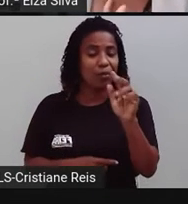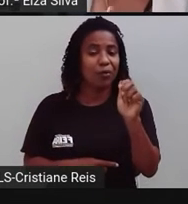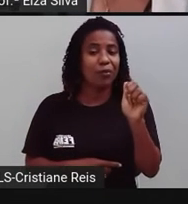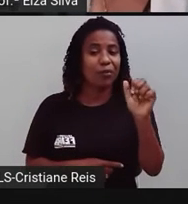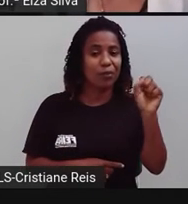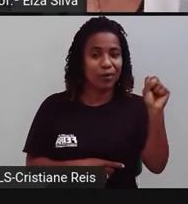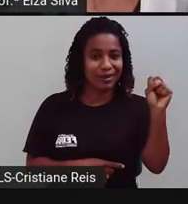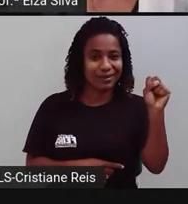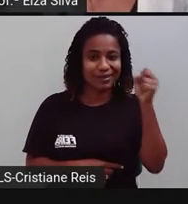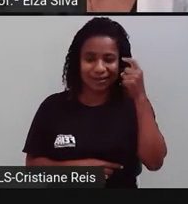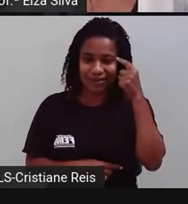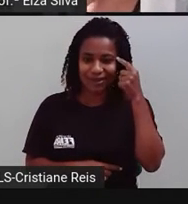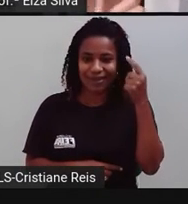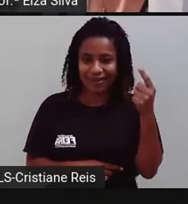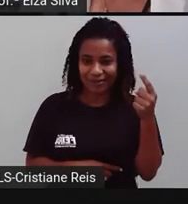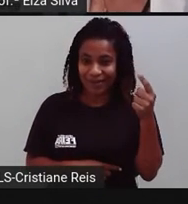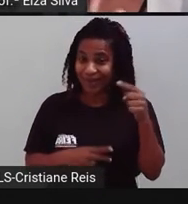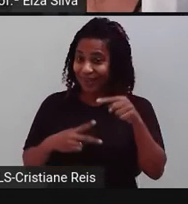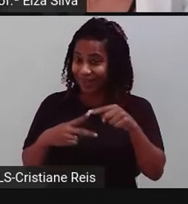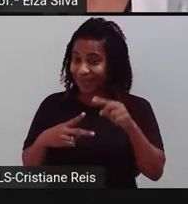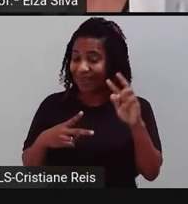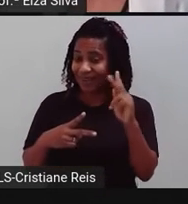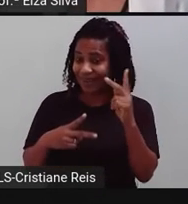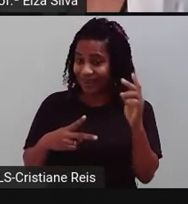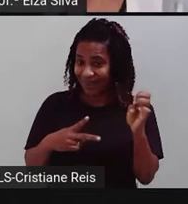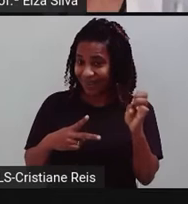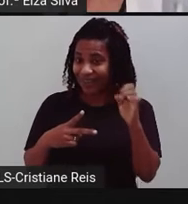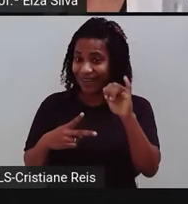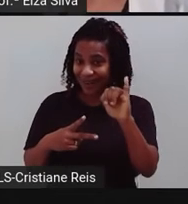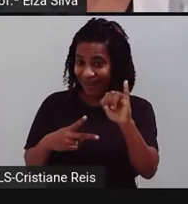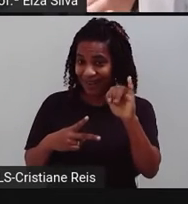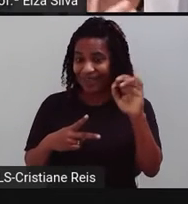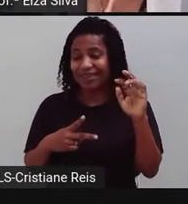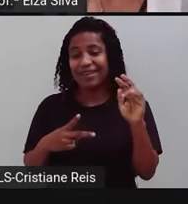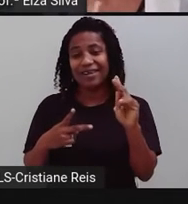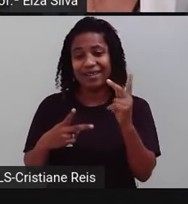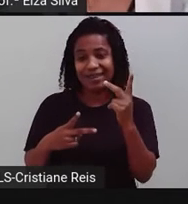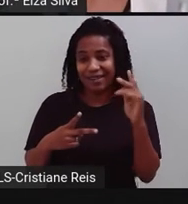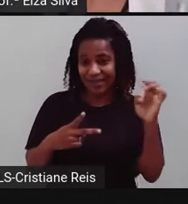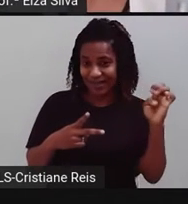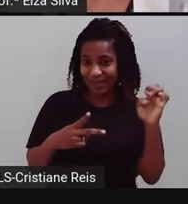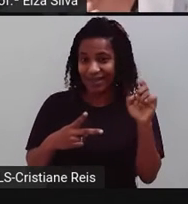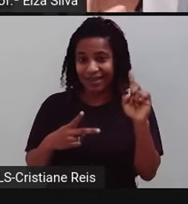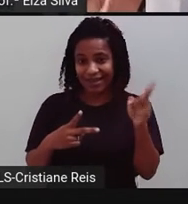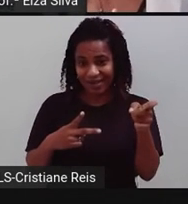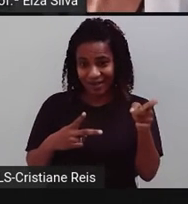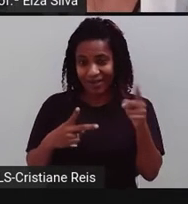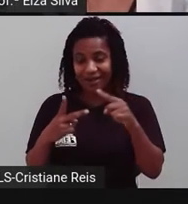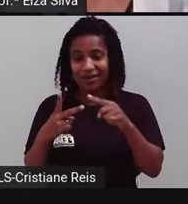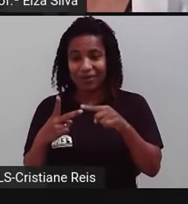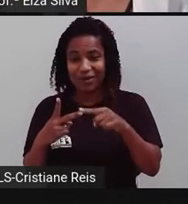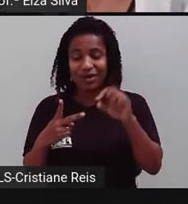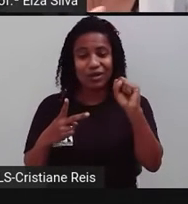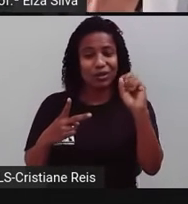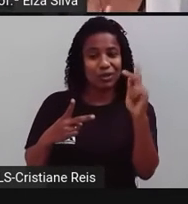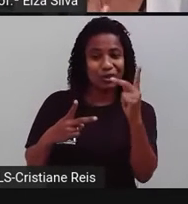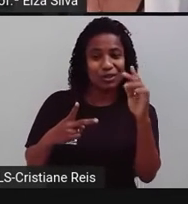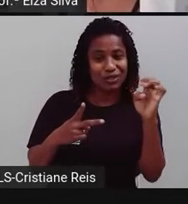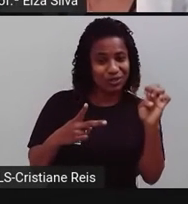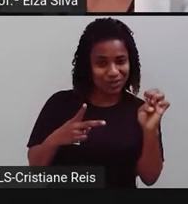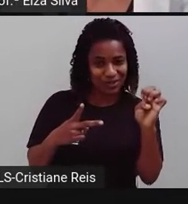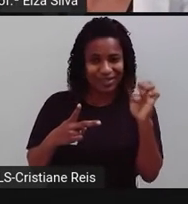as seguintes pessoas do discurso. I'm, eu, I was, he was, she was,